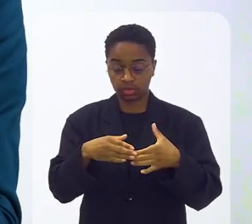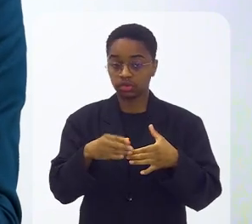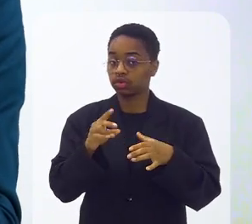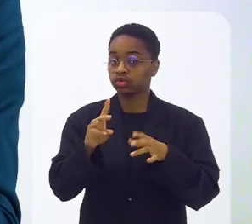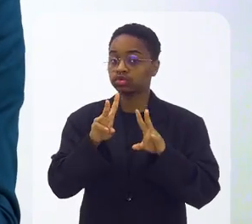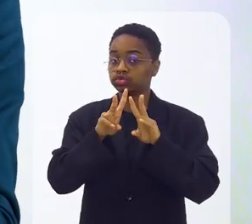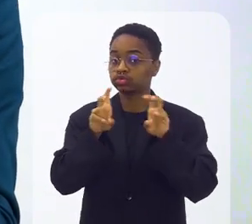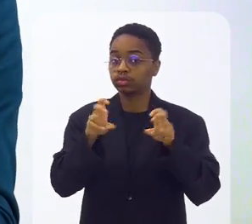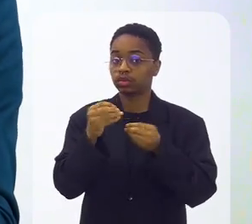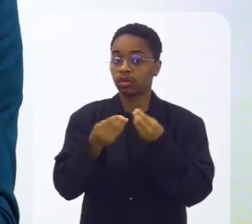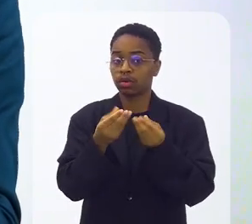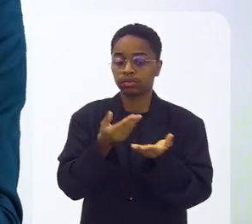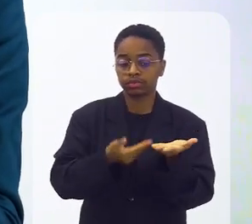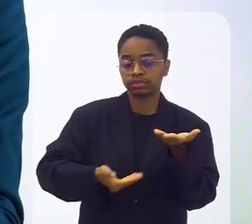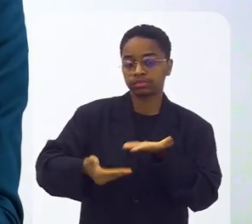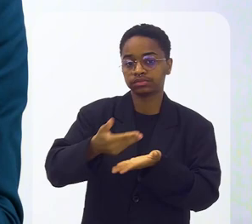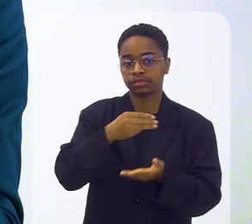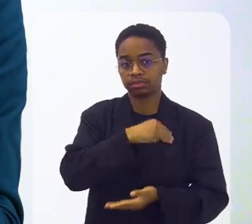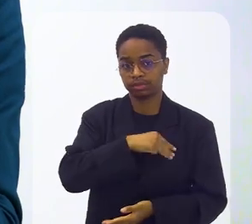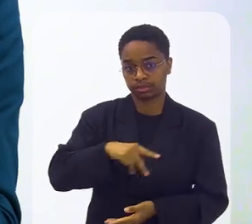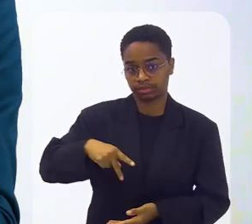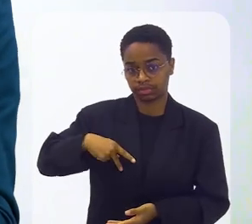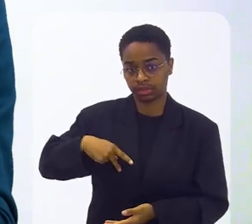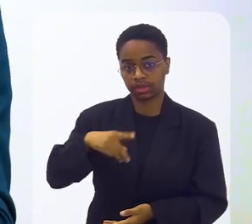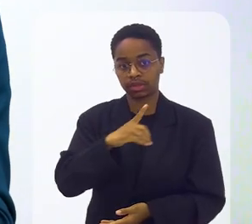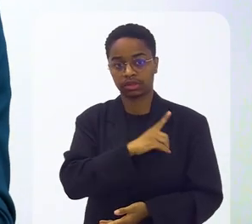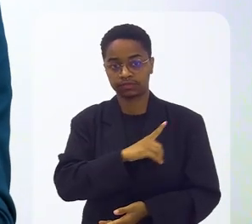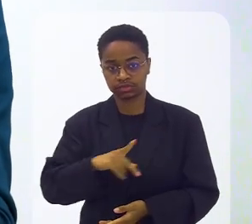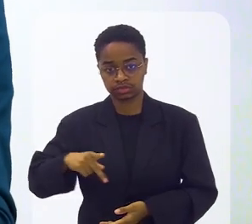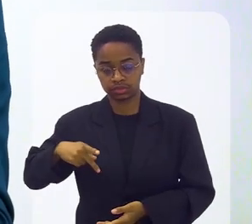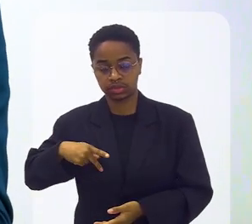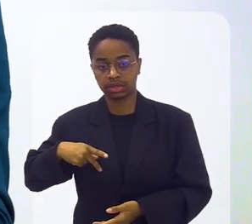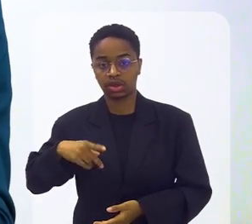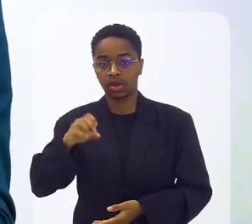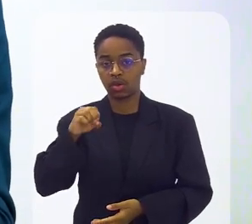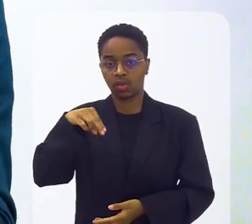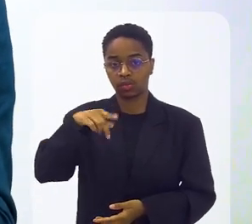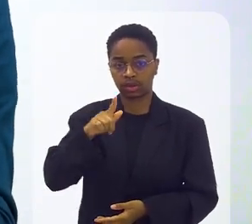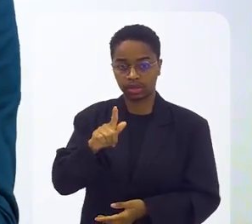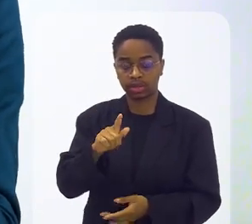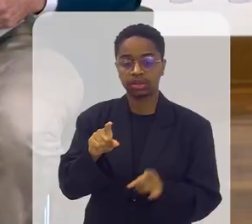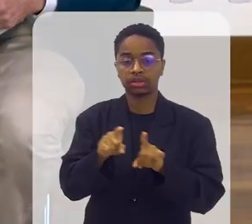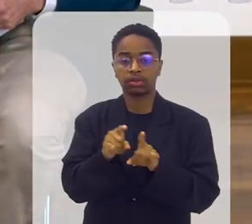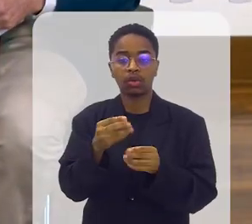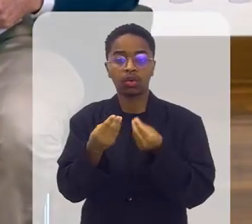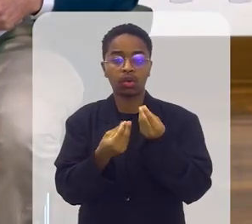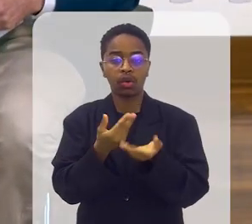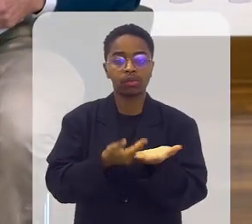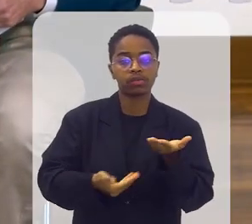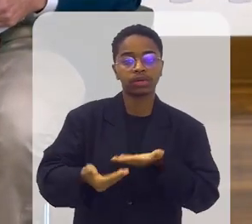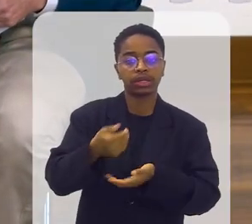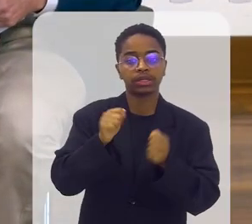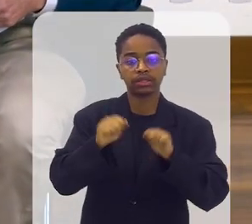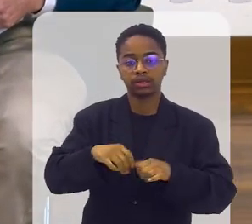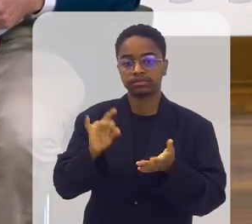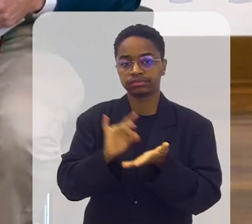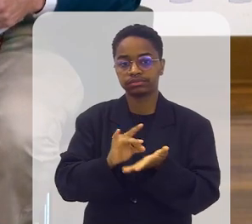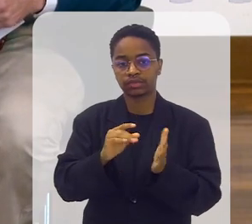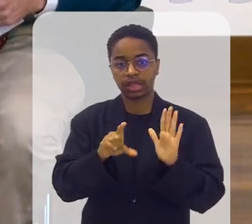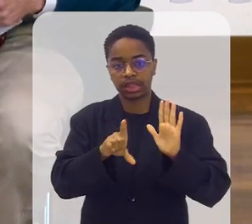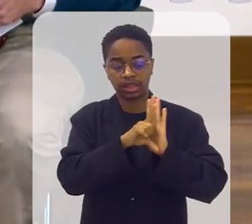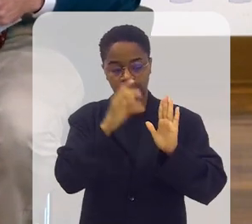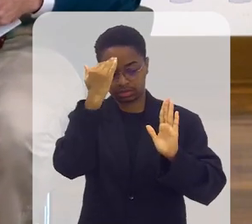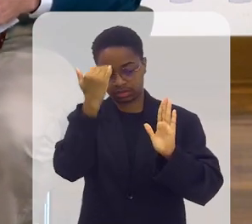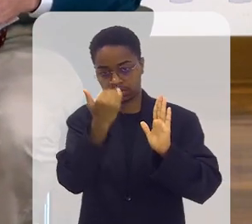essa interlocução com o Ministério Público, com a Defensoria, com as organizações, para fazer cumprir as